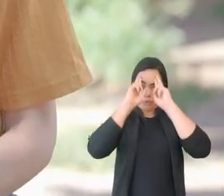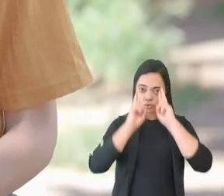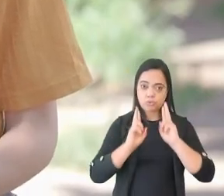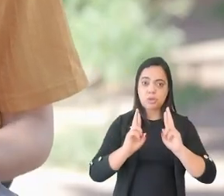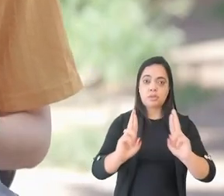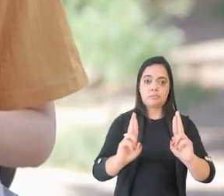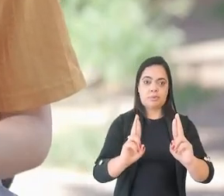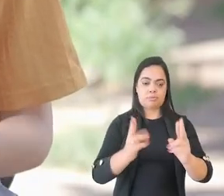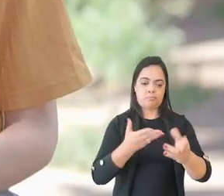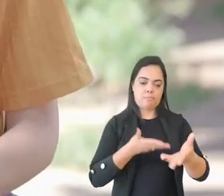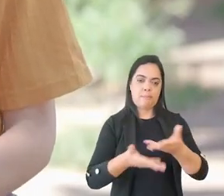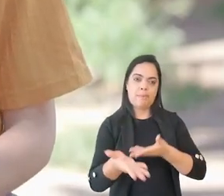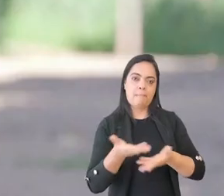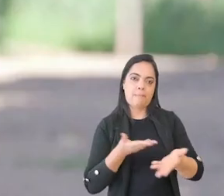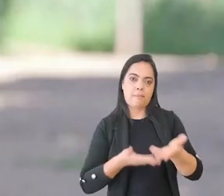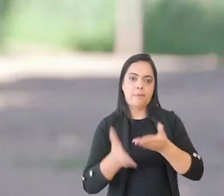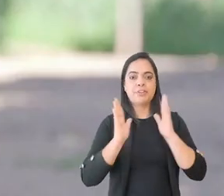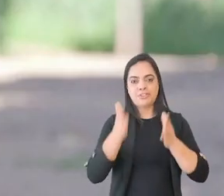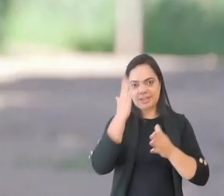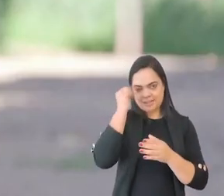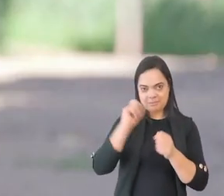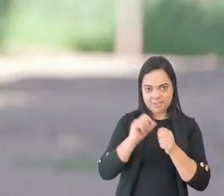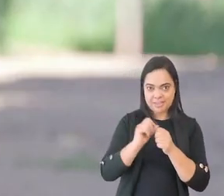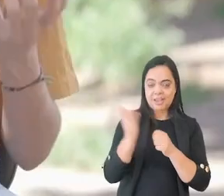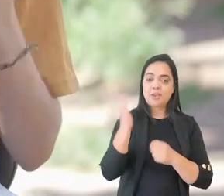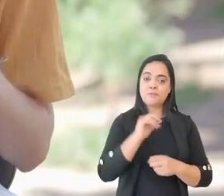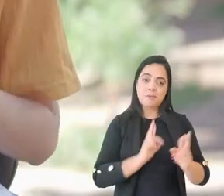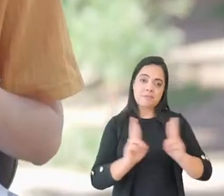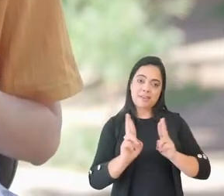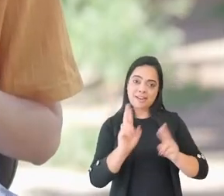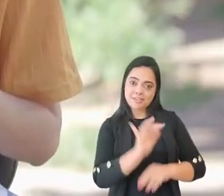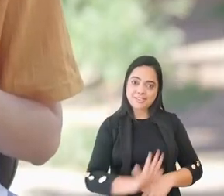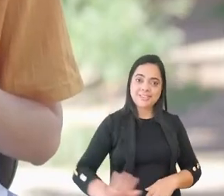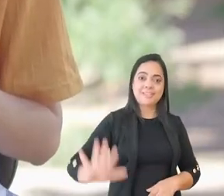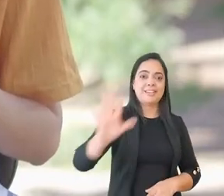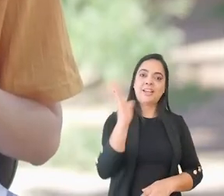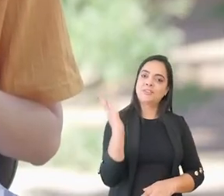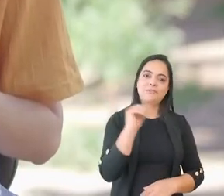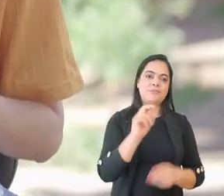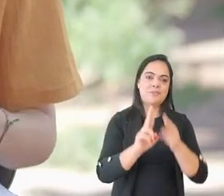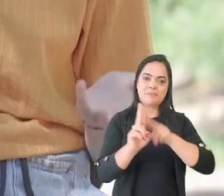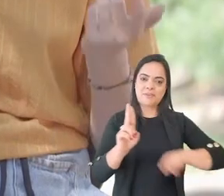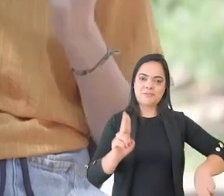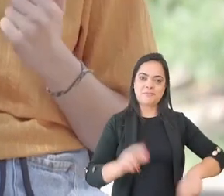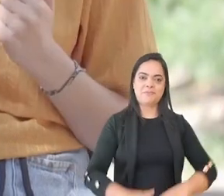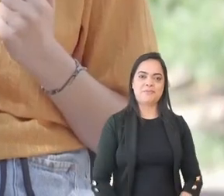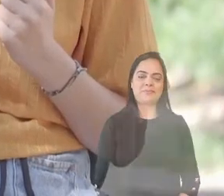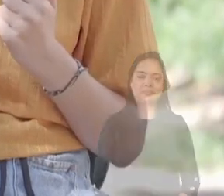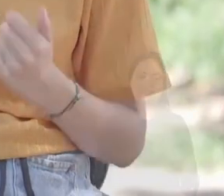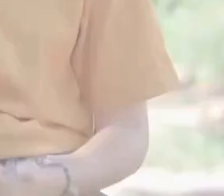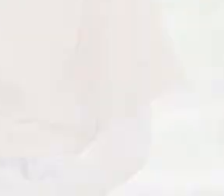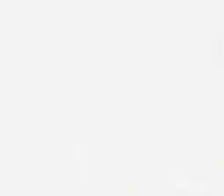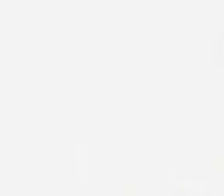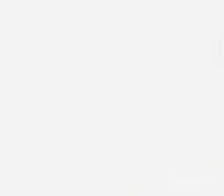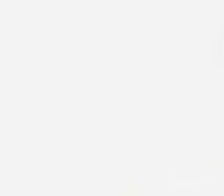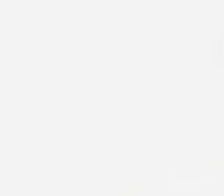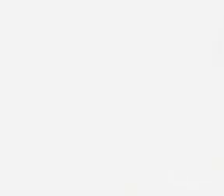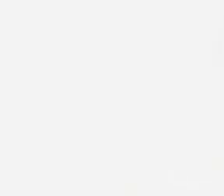respeito em relação uns aos outros. Então já sabe o que fazer, né? Vem para Relações Internacionais. Vem para a UFA.